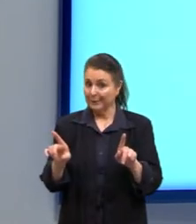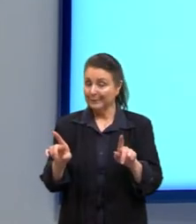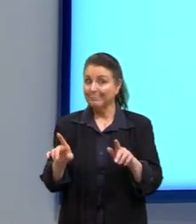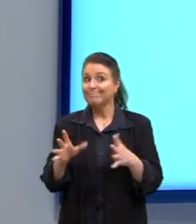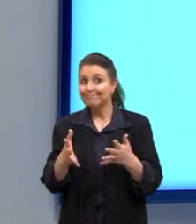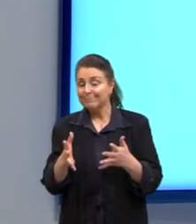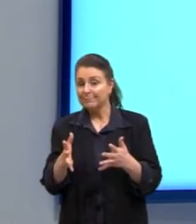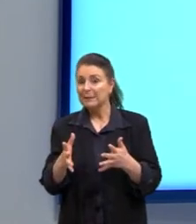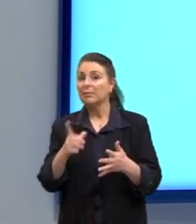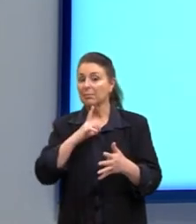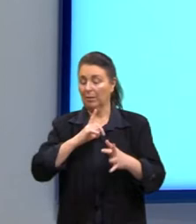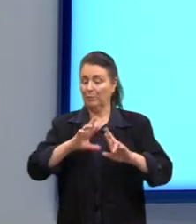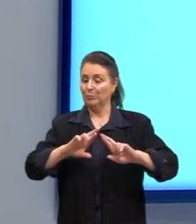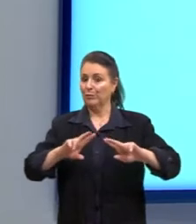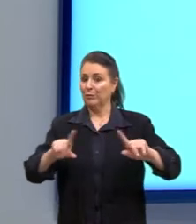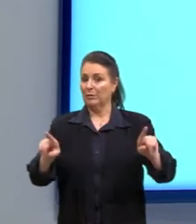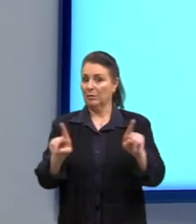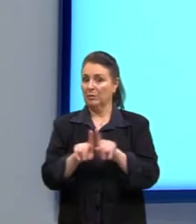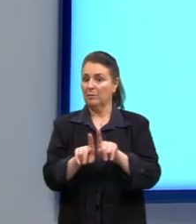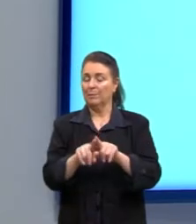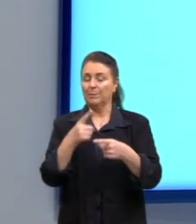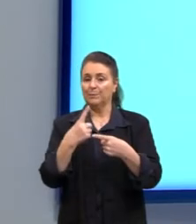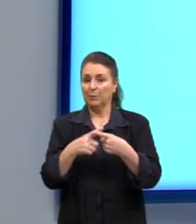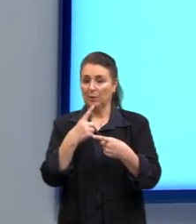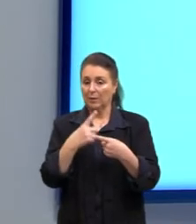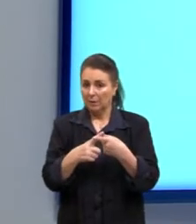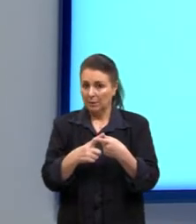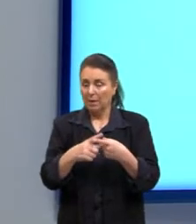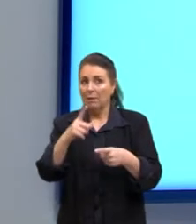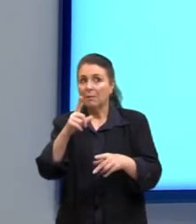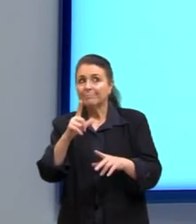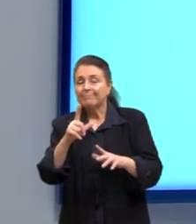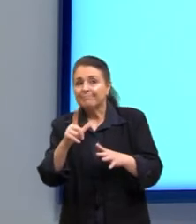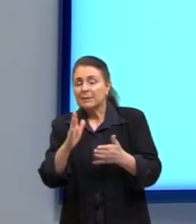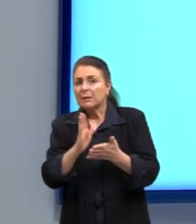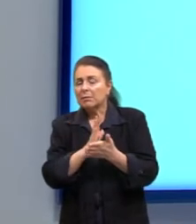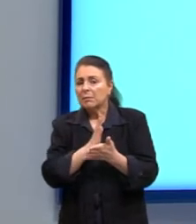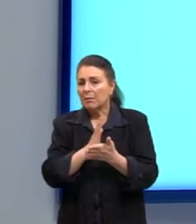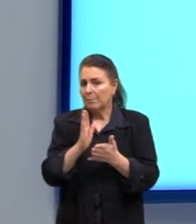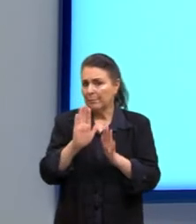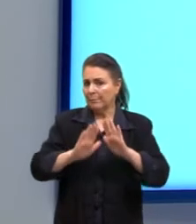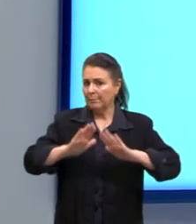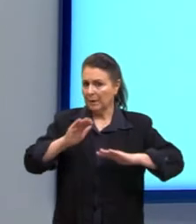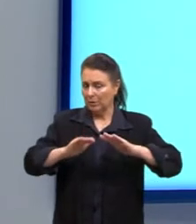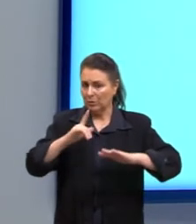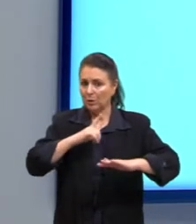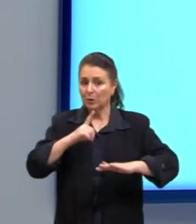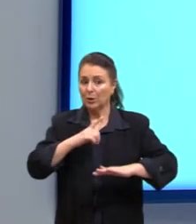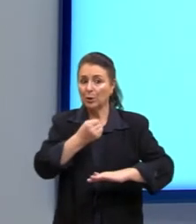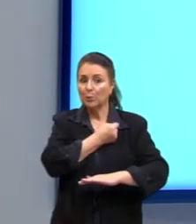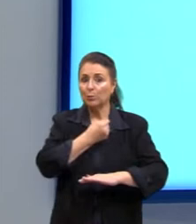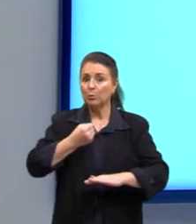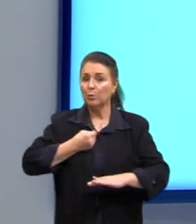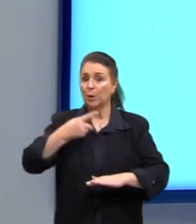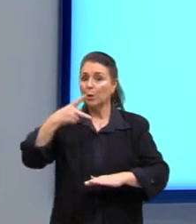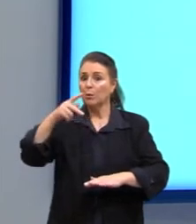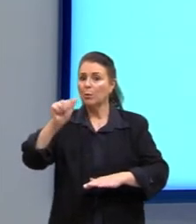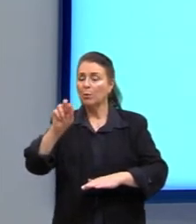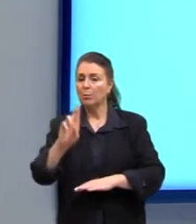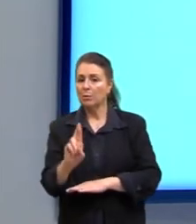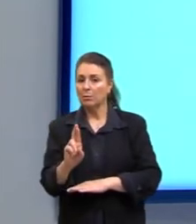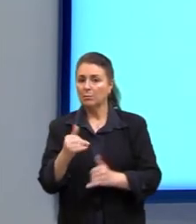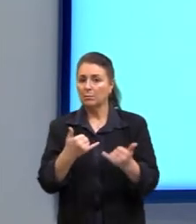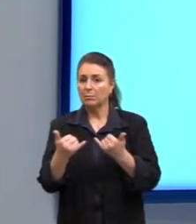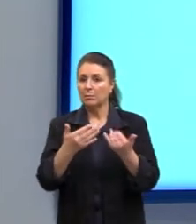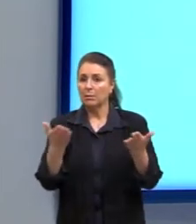forma. Por quê? Porque, em alguns casos, nós vamos ter um número par de elementos. Como, por exemplo,